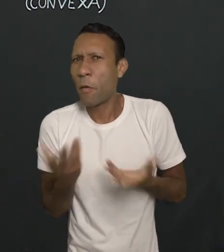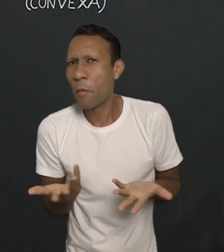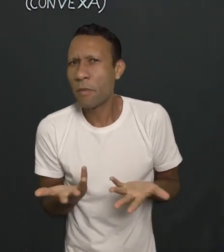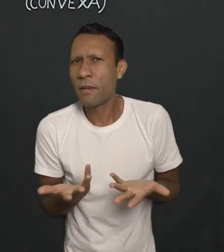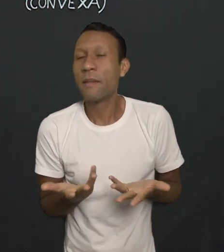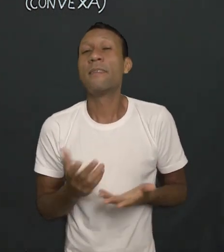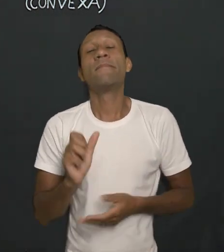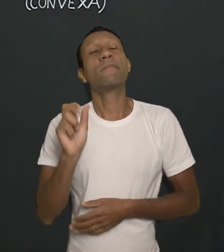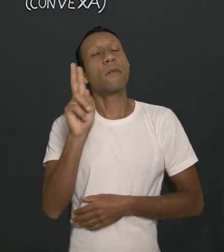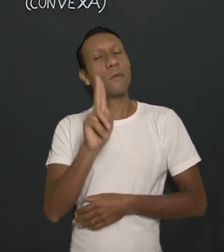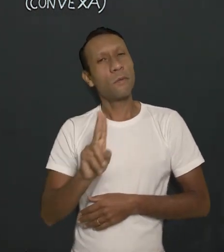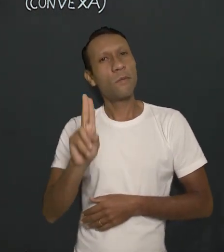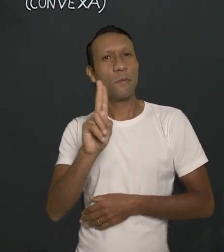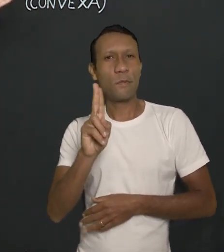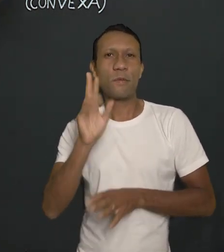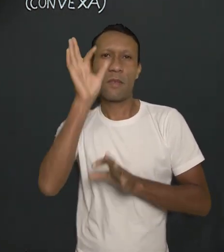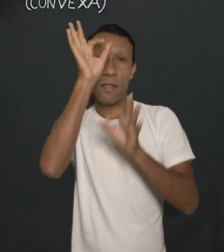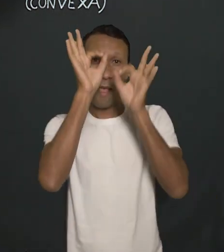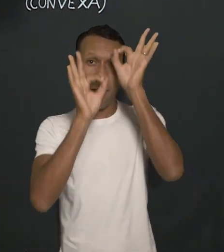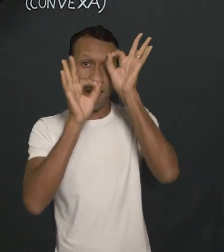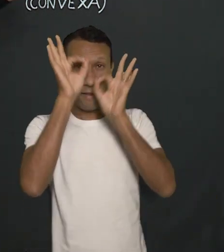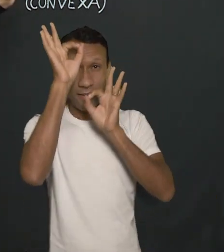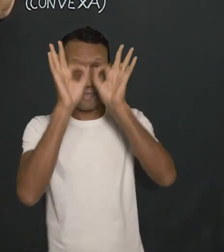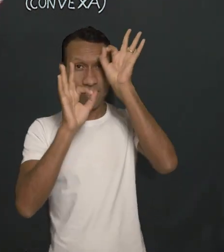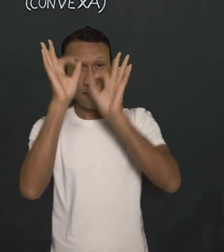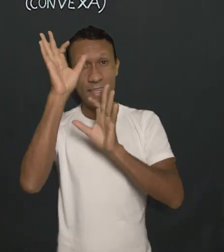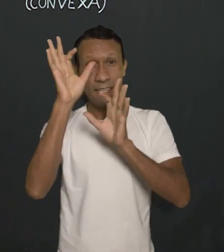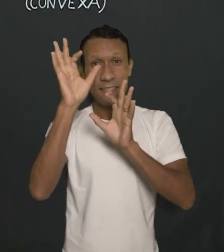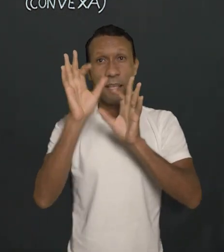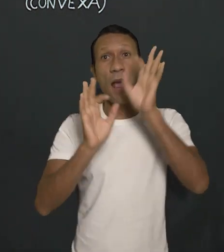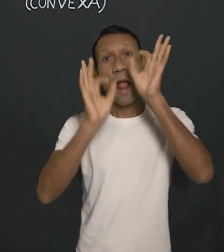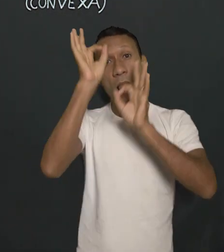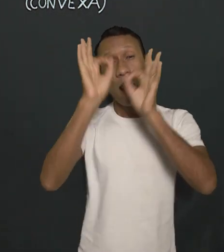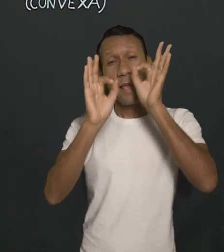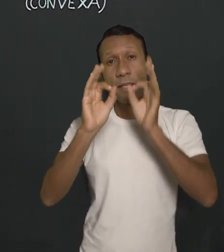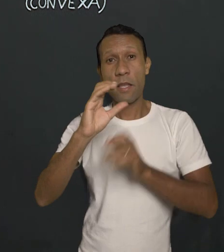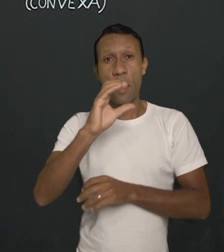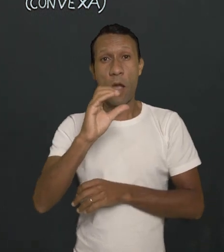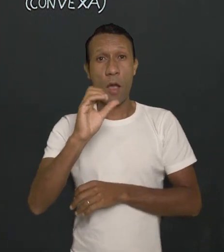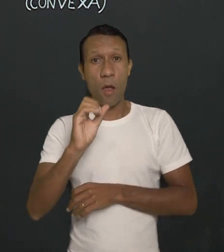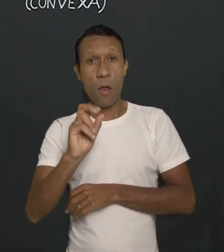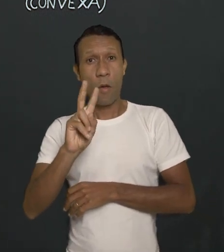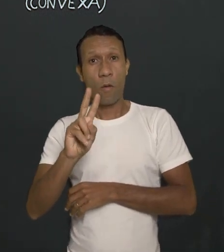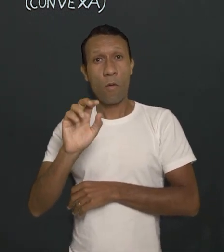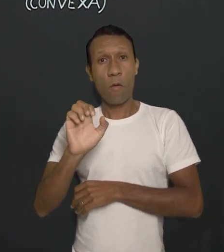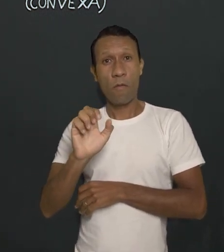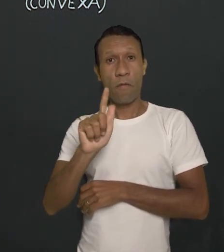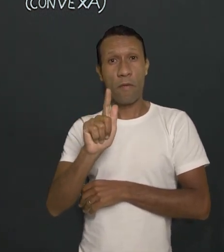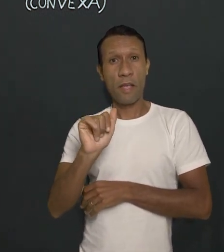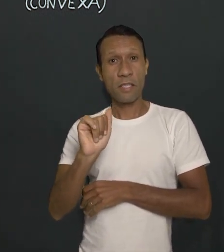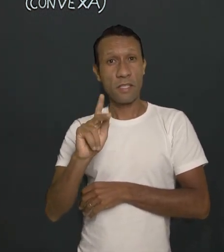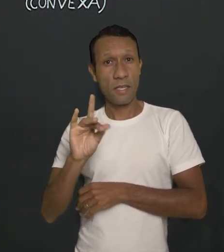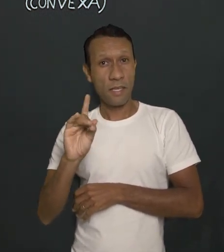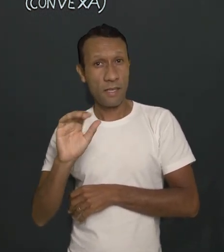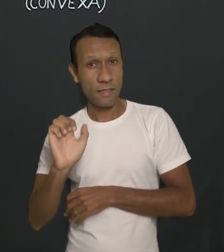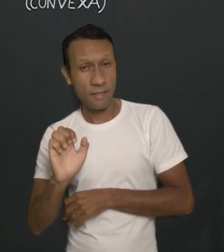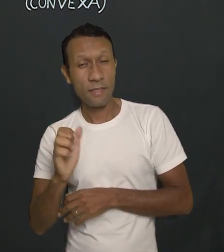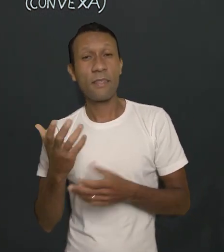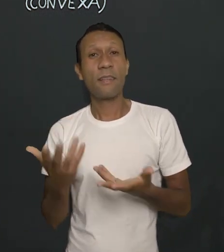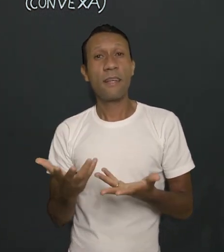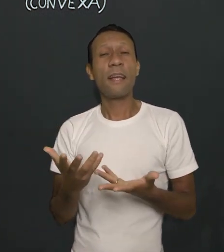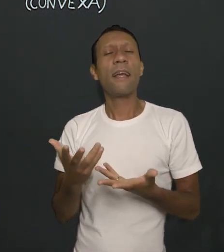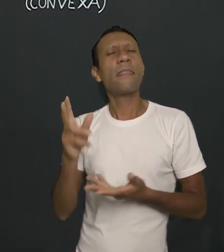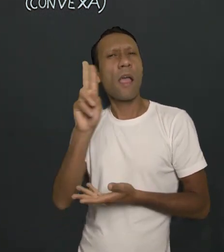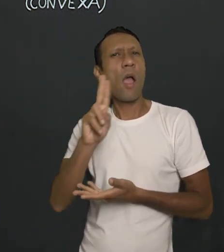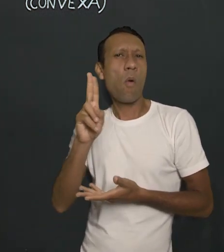pode resolver esse problema? Usando um tipo de lente, a chamada lente convergente. A lente convergente seria o formato